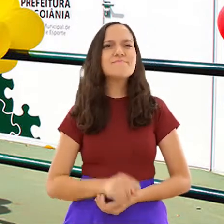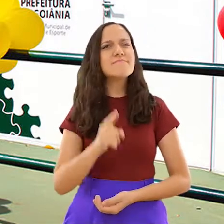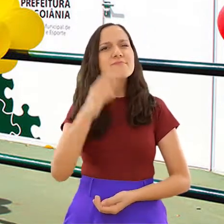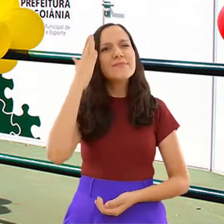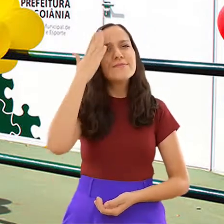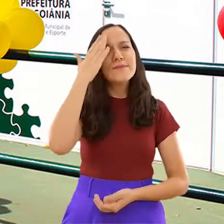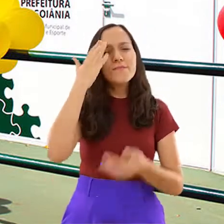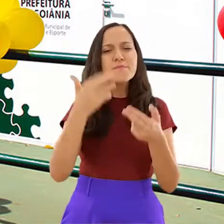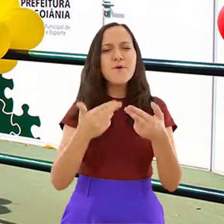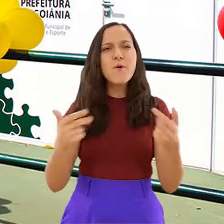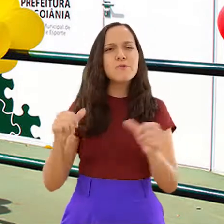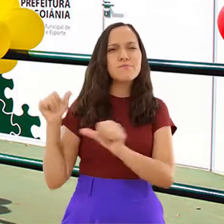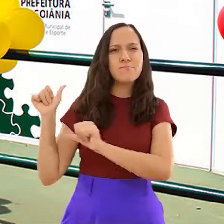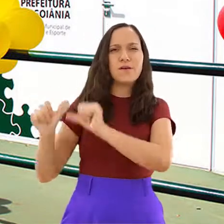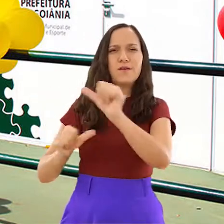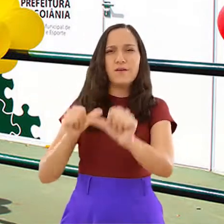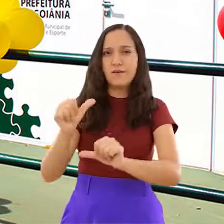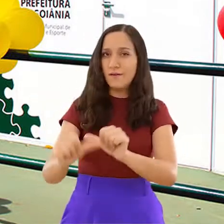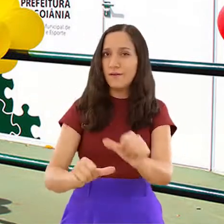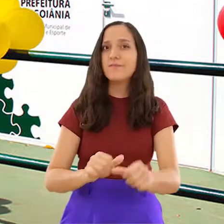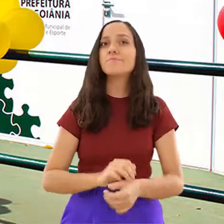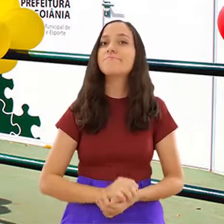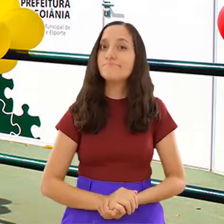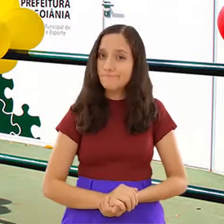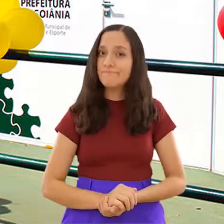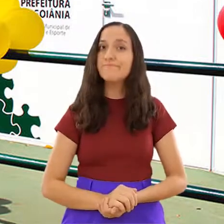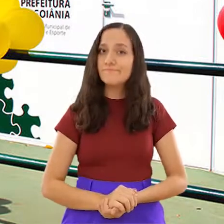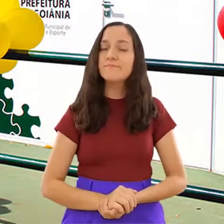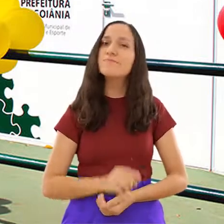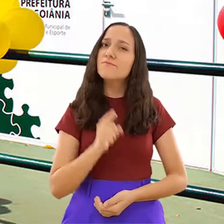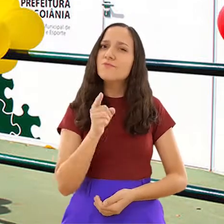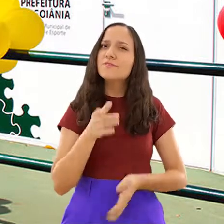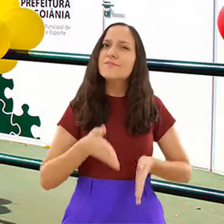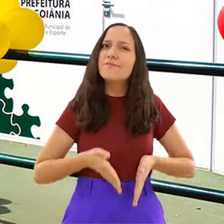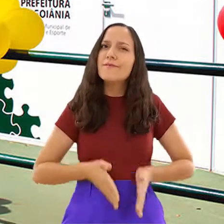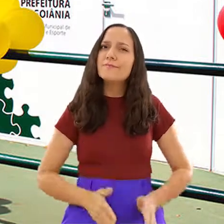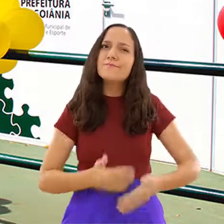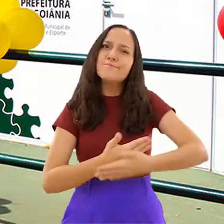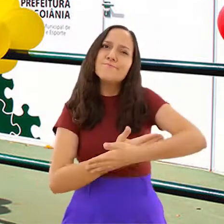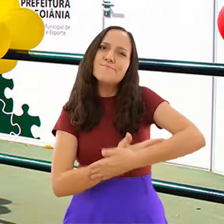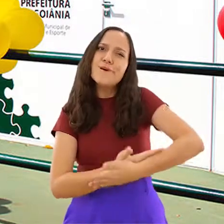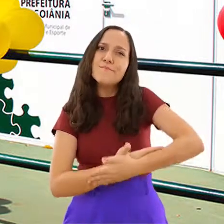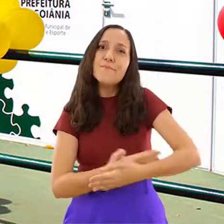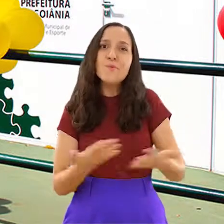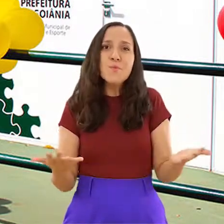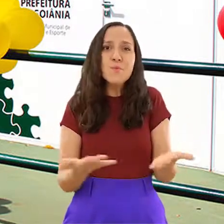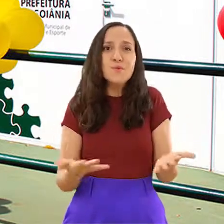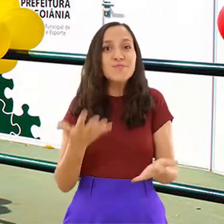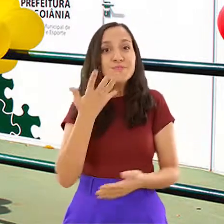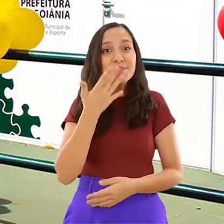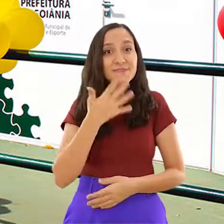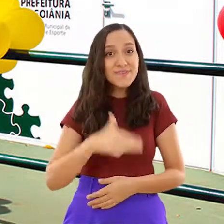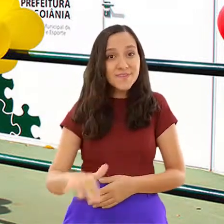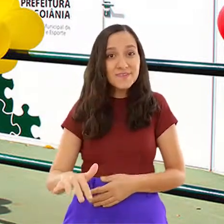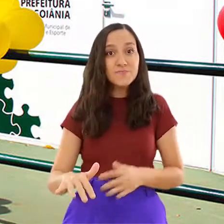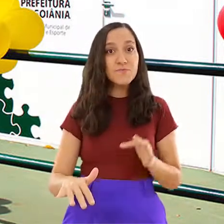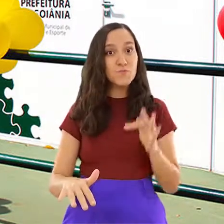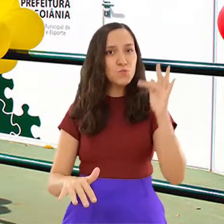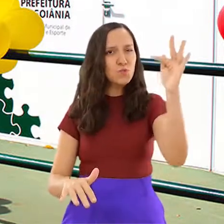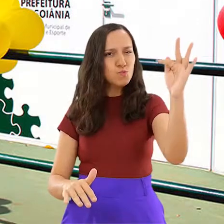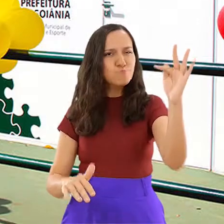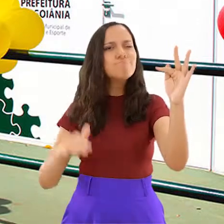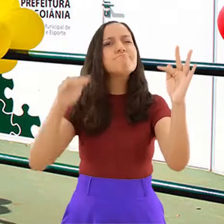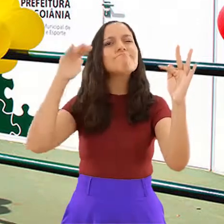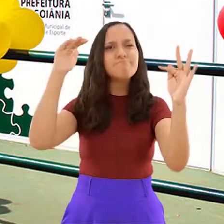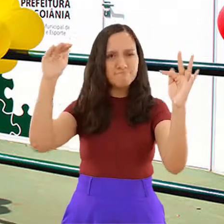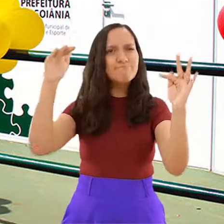podem mudar com o passar do tempo? Pois é, você já foi um bebê e hoje é uma criança. Futuramente será um